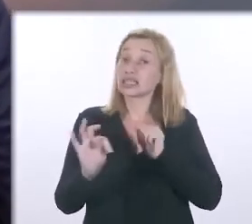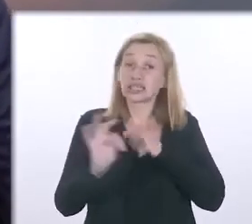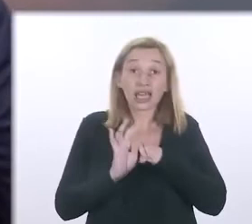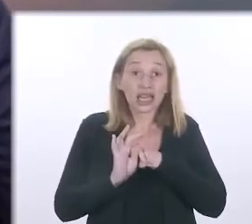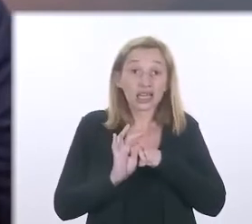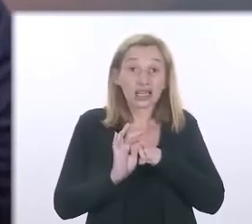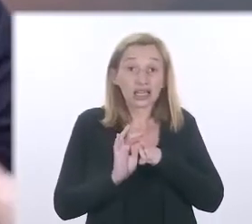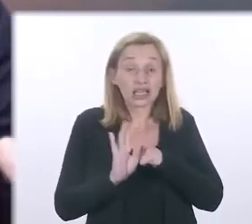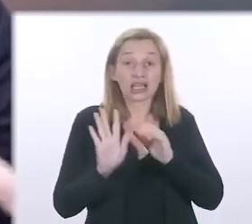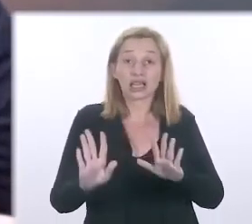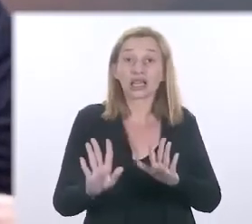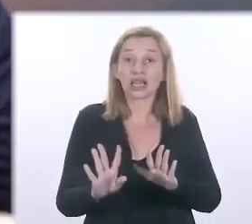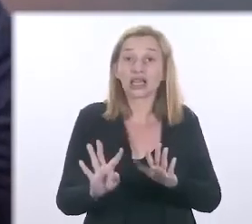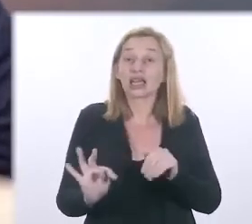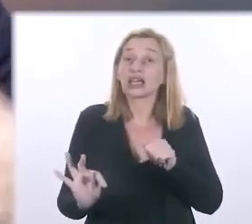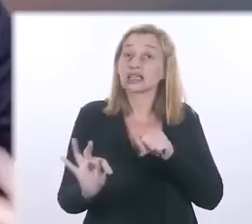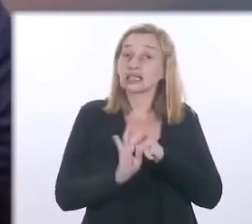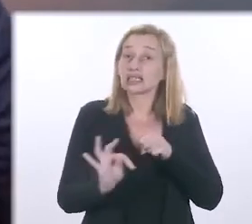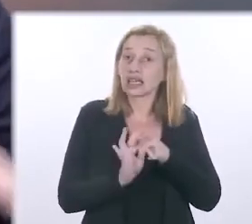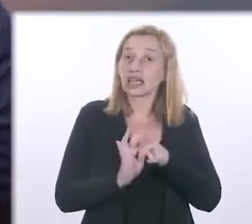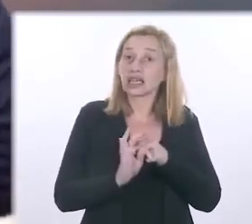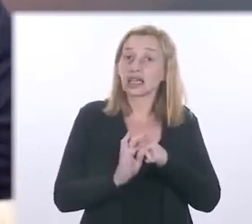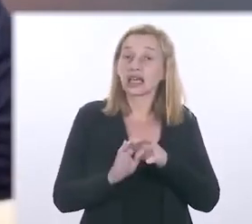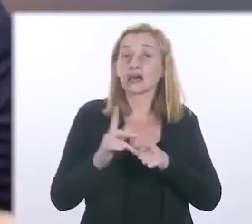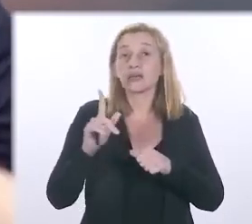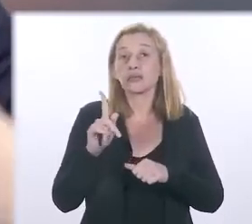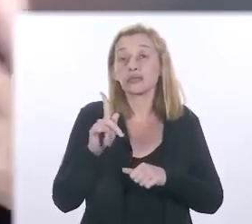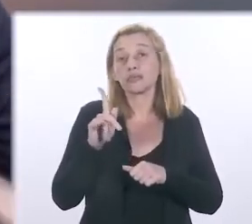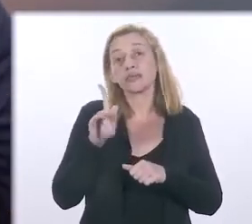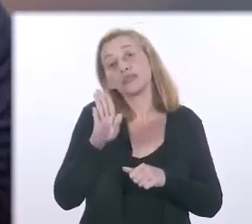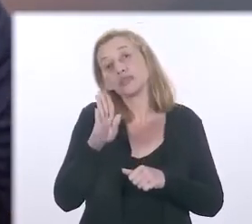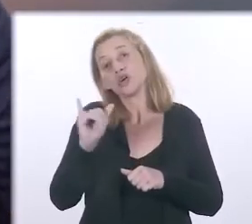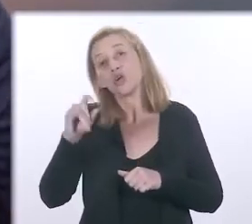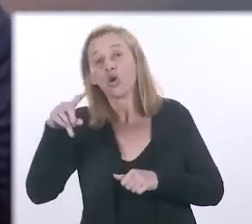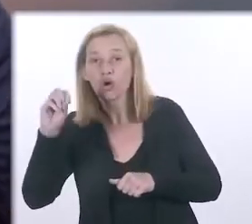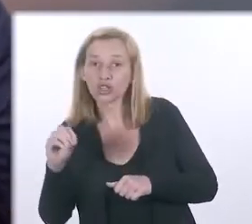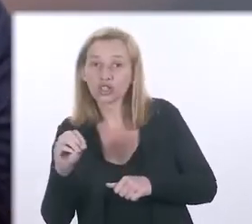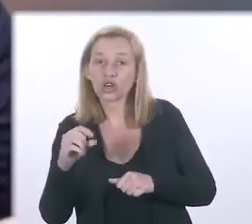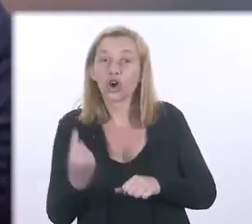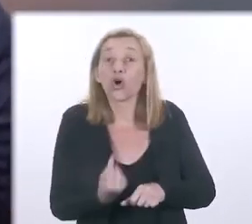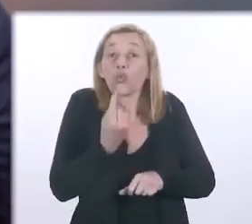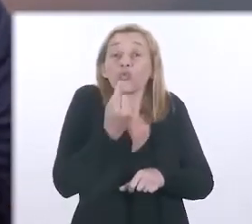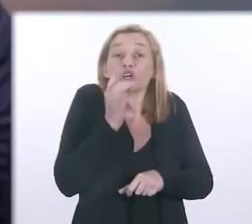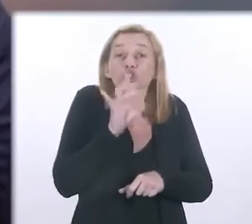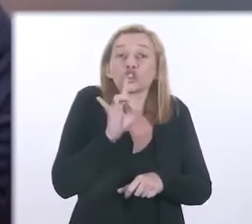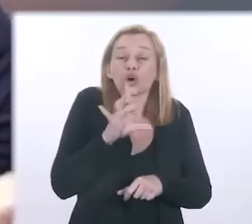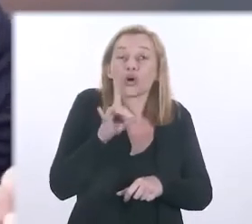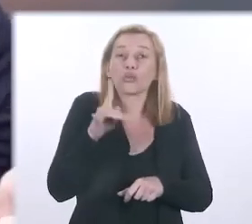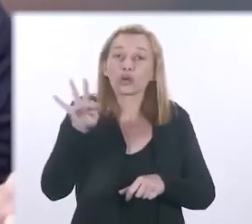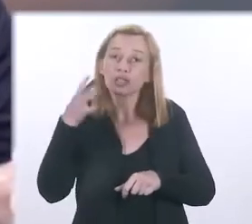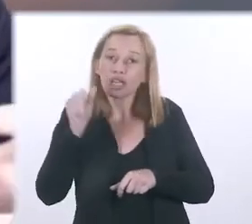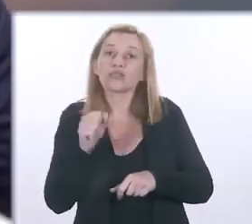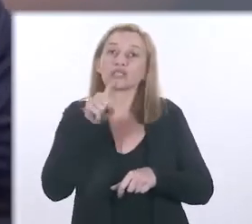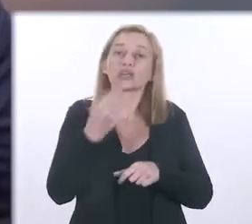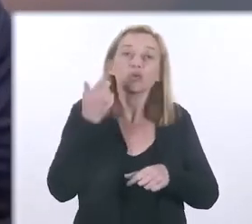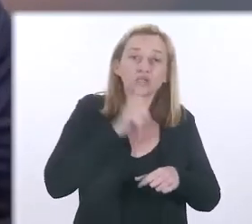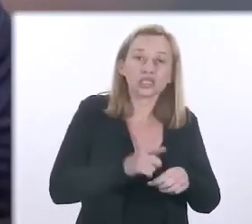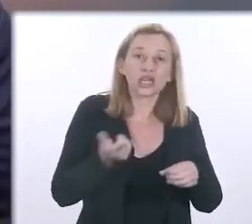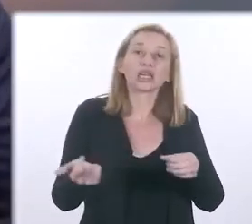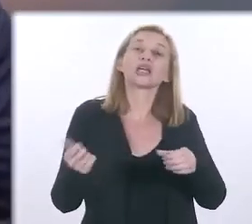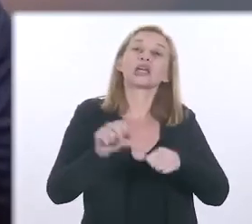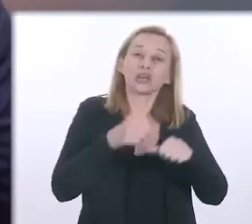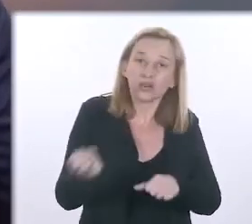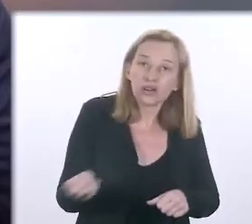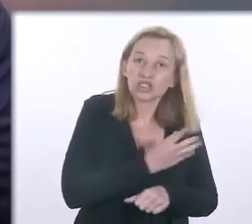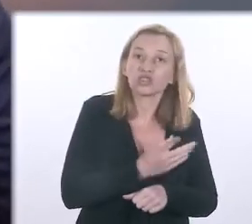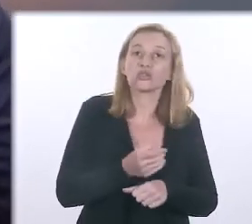Essa técnica não, essa técnica é reprogramada, ela é uma reprogramação biológica. Você, com uma proteína só, você consegue reprogramar